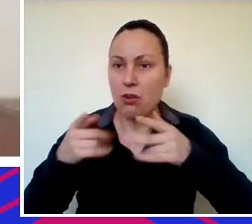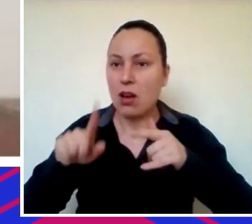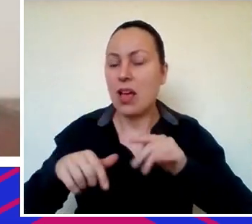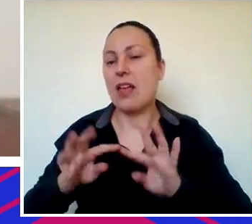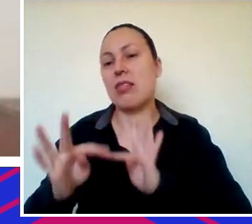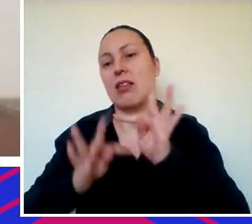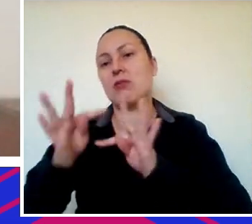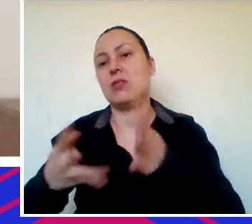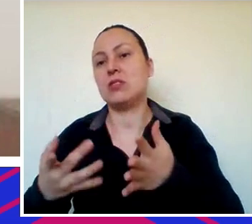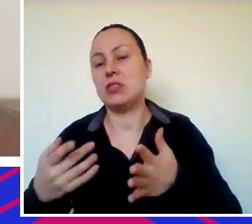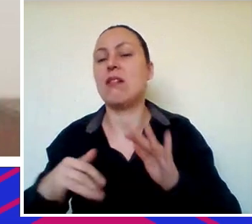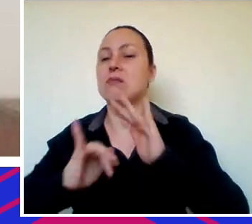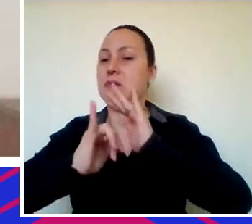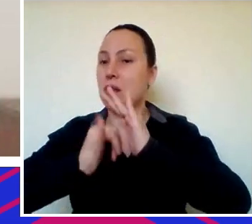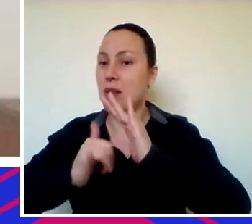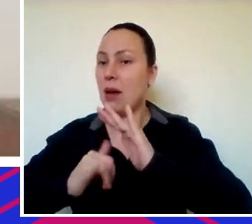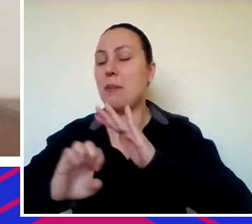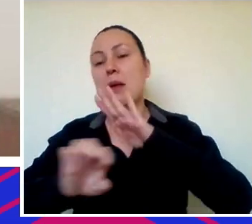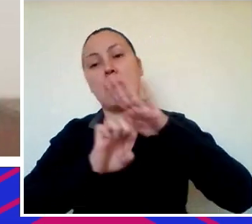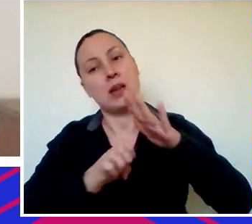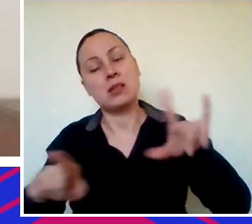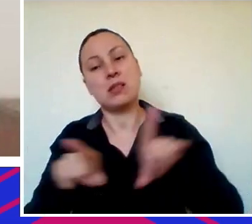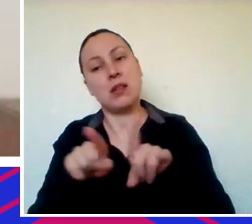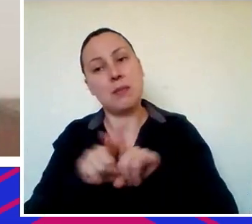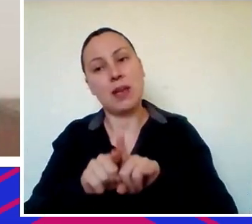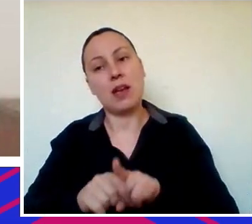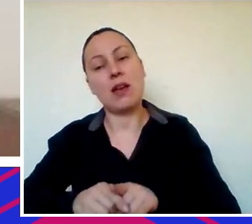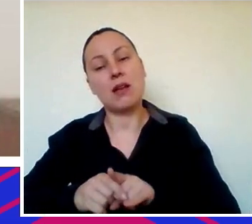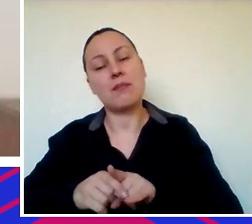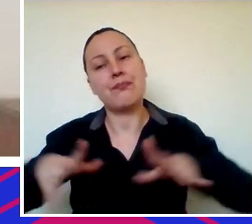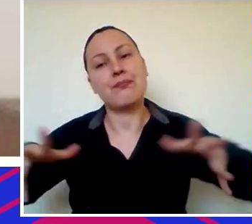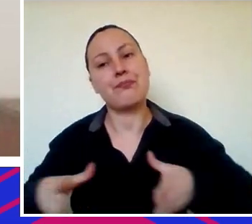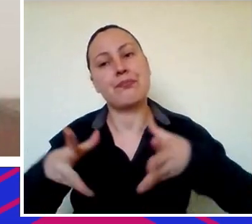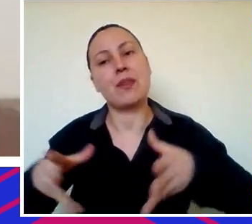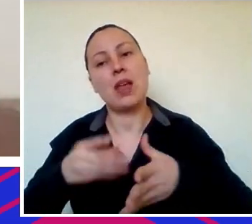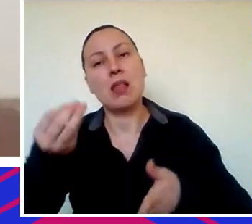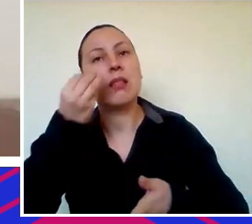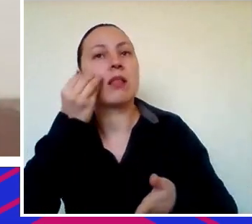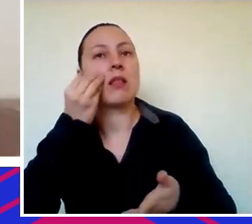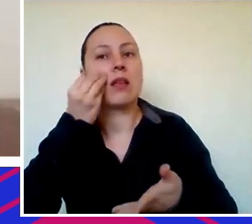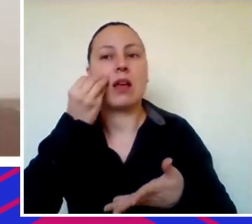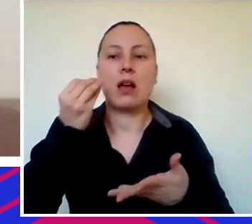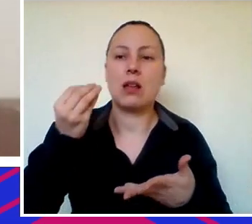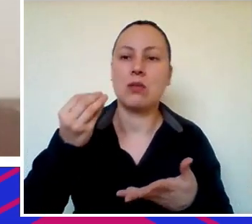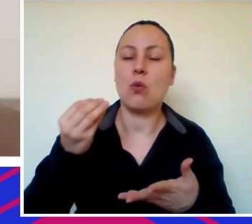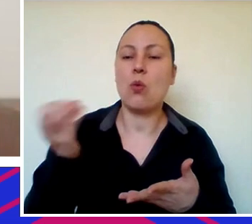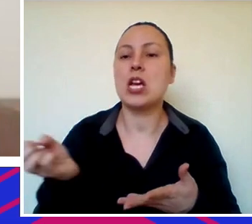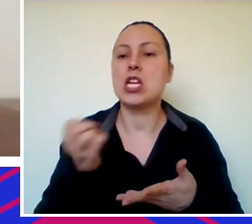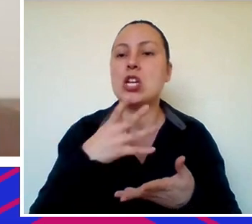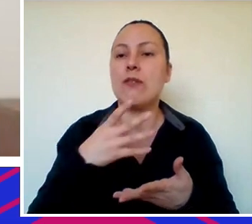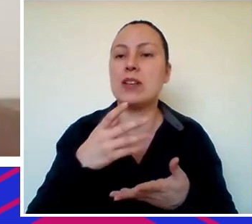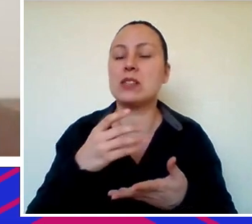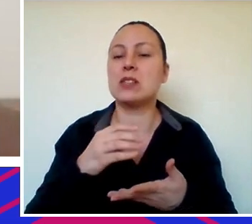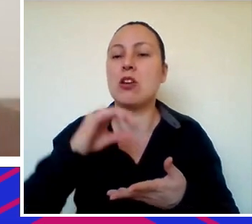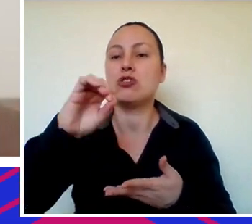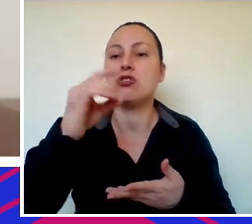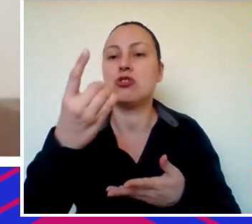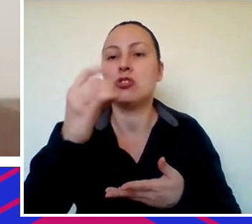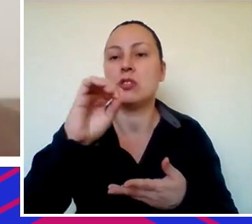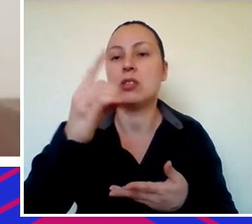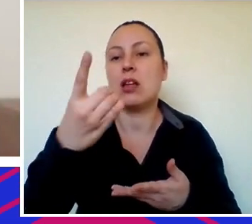e através das grandes empresas que cada vez mais estão buscando essa inovação, essa digitalização também.